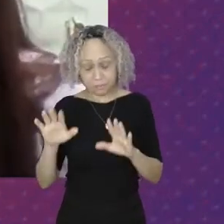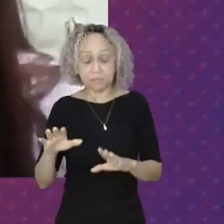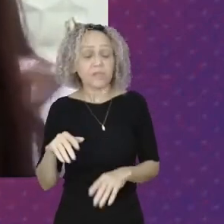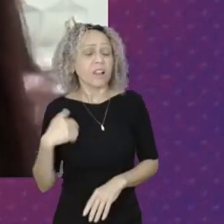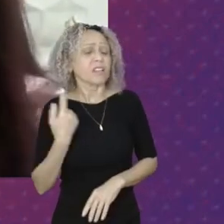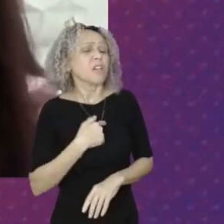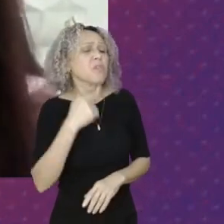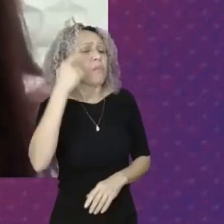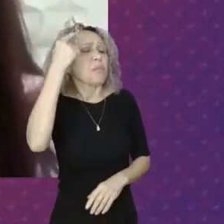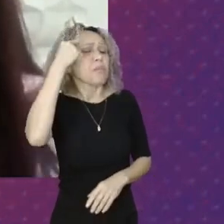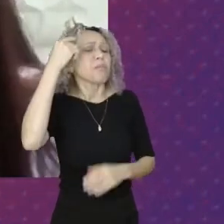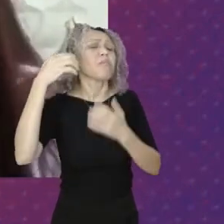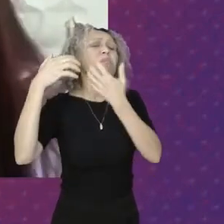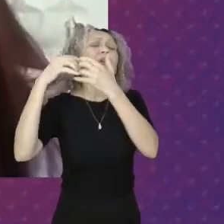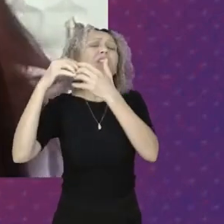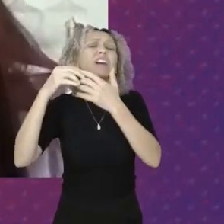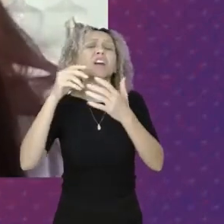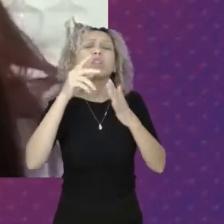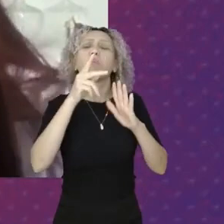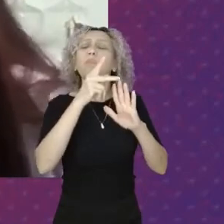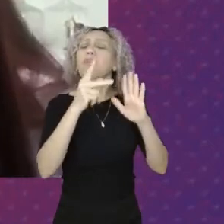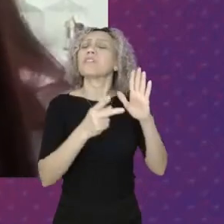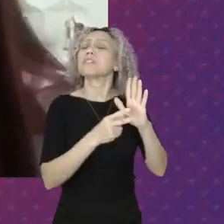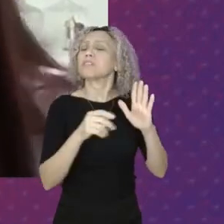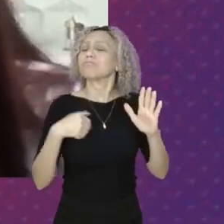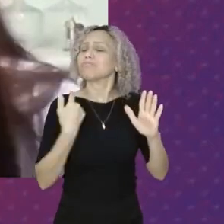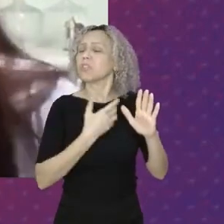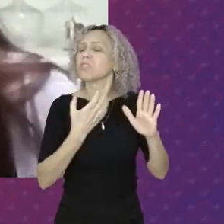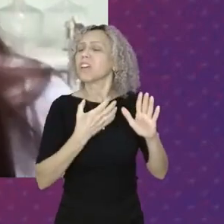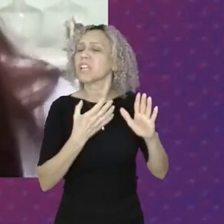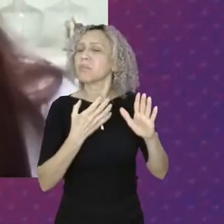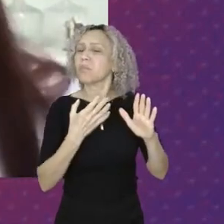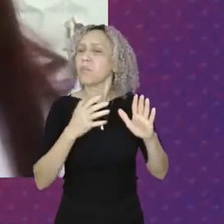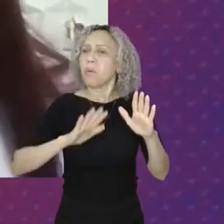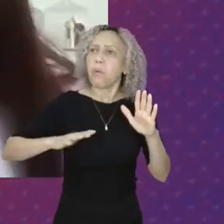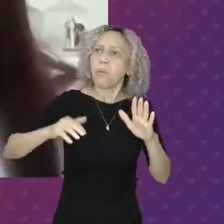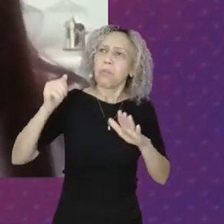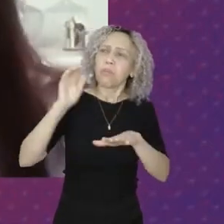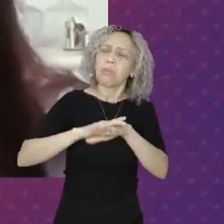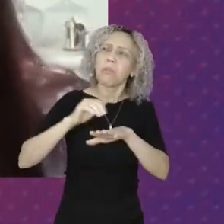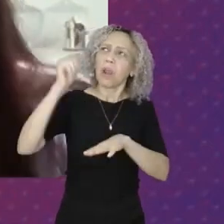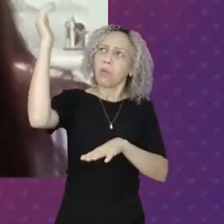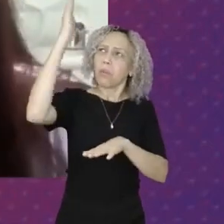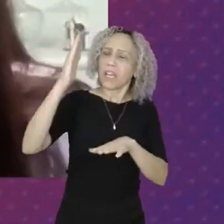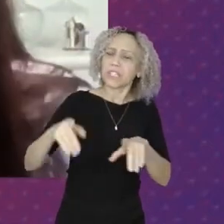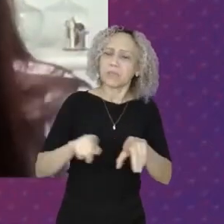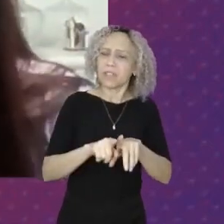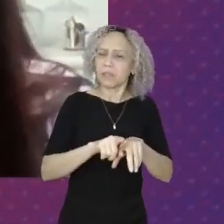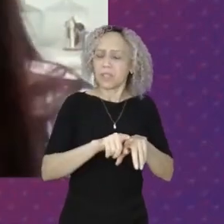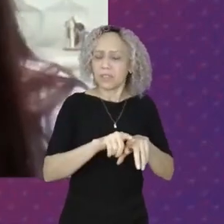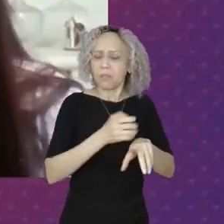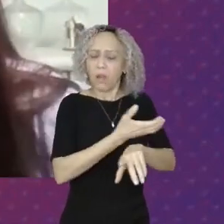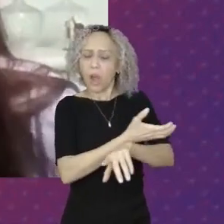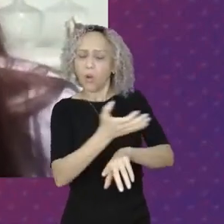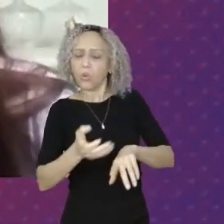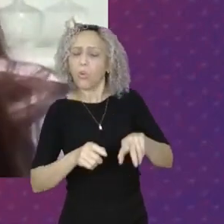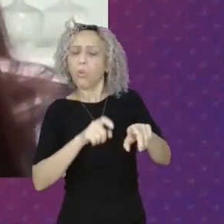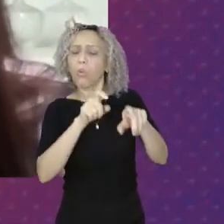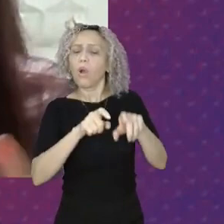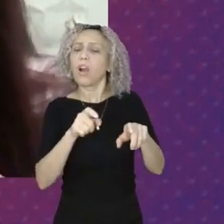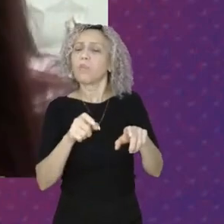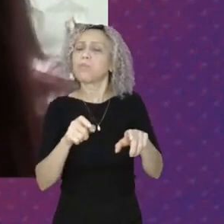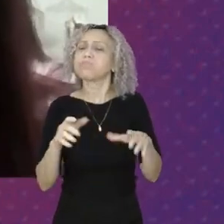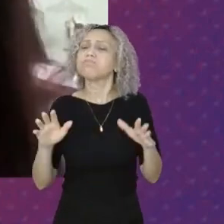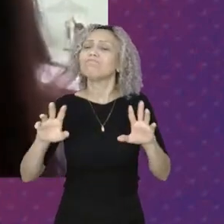Para o nosso país Especialmente Para o campo Qual é o projeto Que a gente quer Para as nossas vidas Que a gente